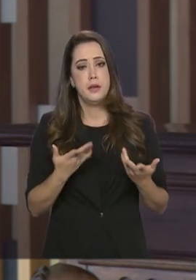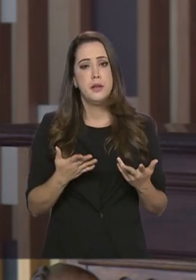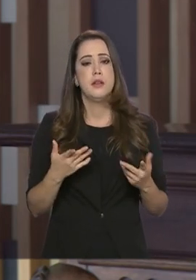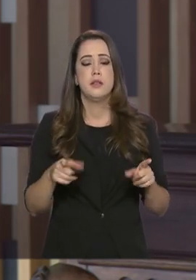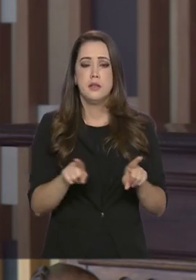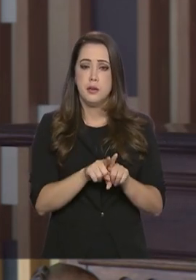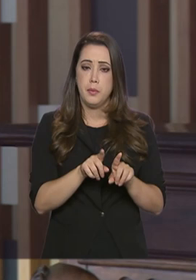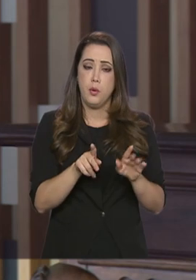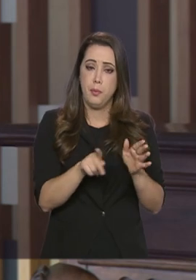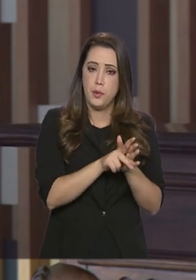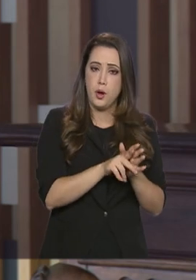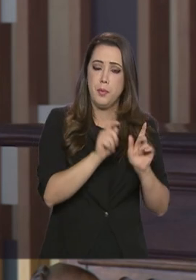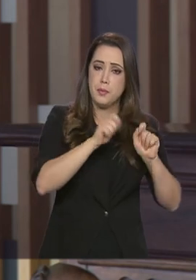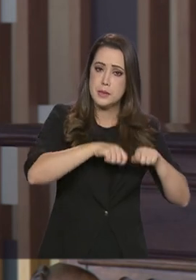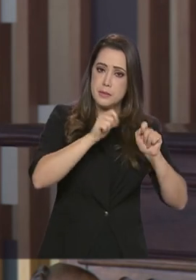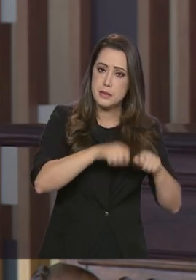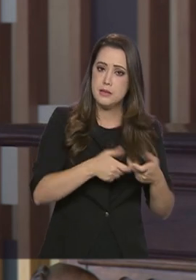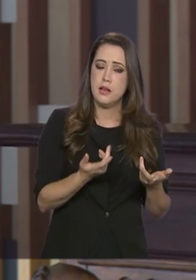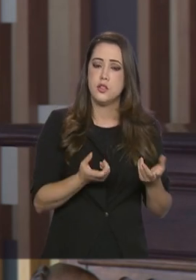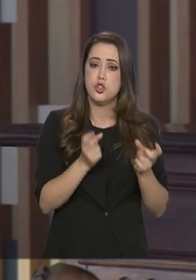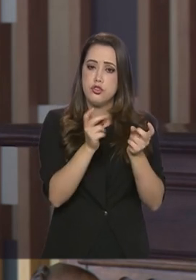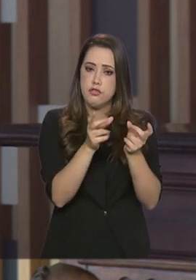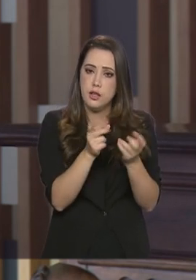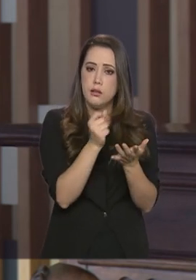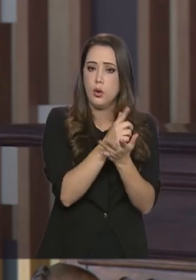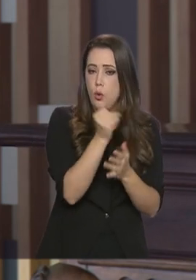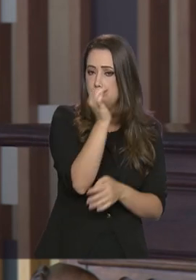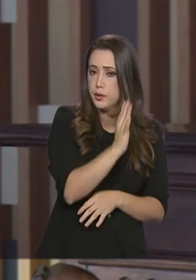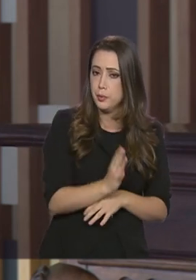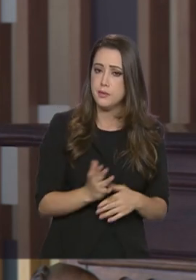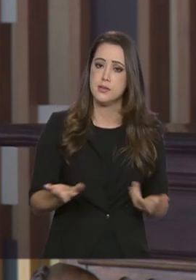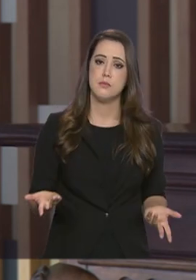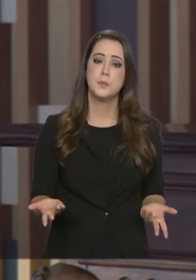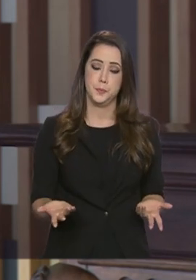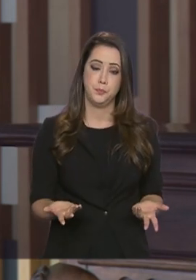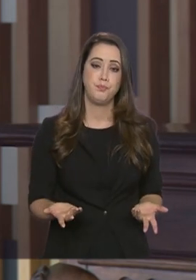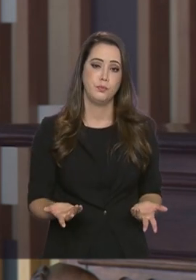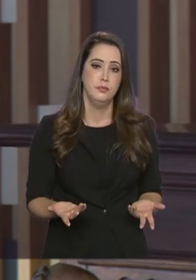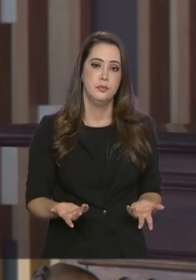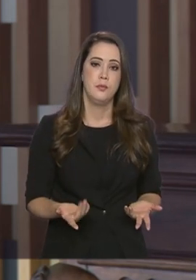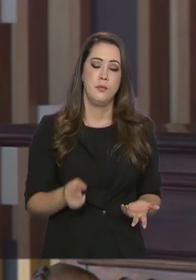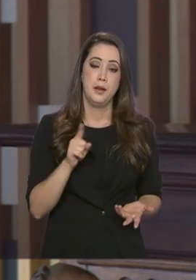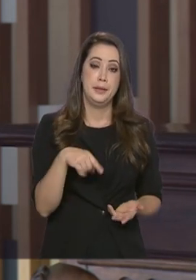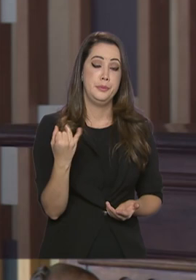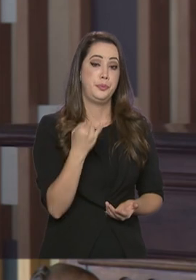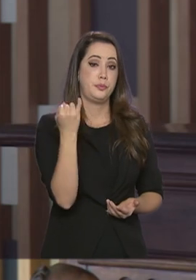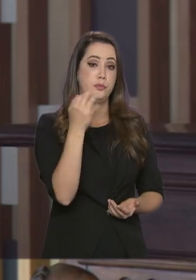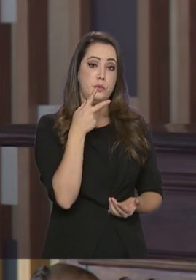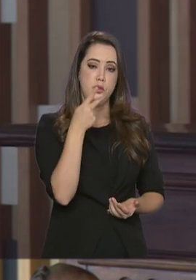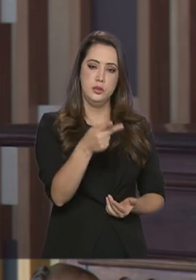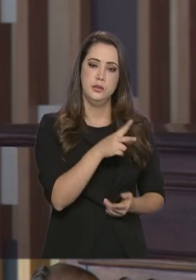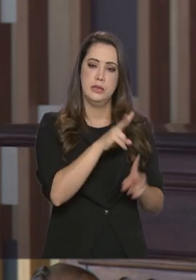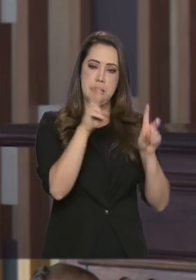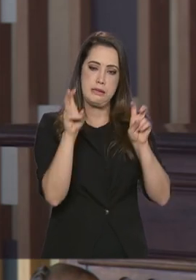competitividade dos nossos portadores, obviamente. Mas eu acho que é muito importante falar dessa